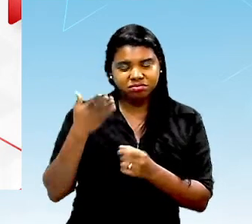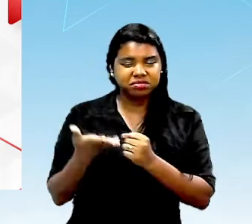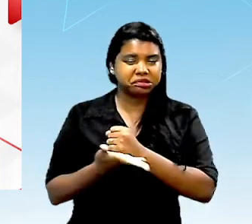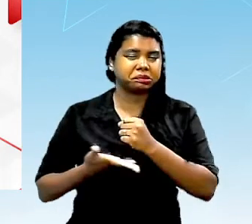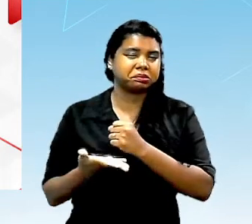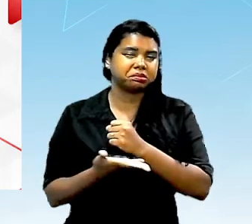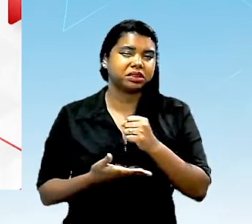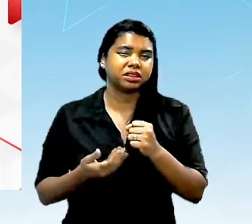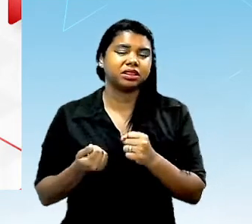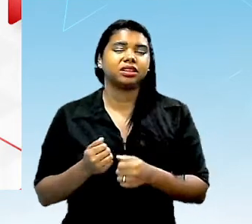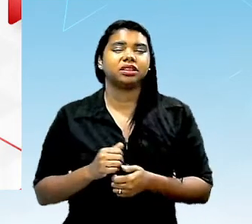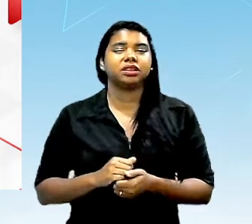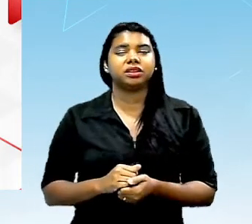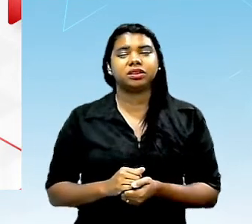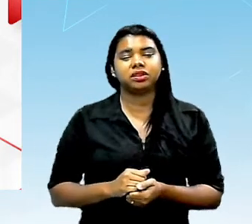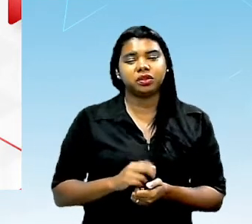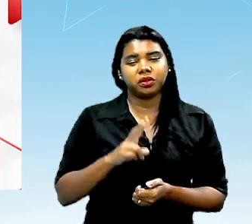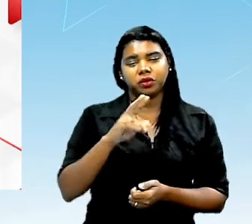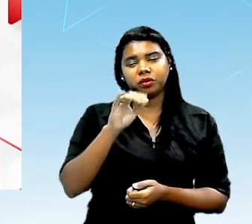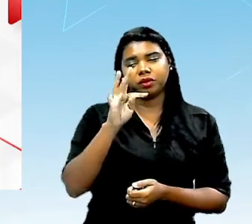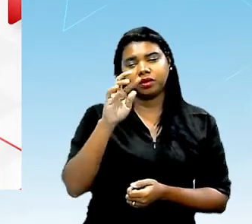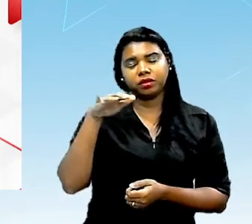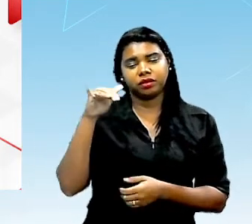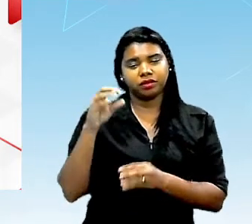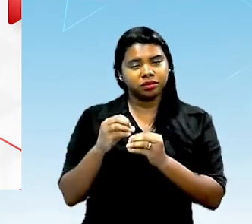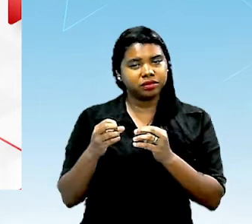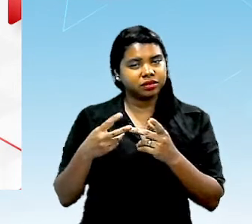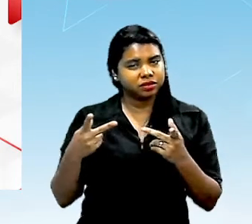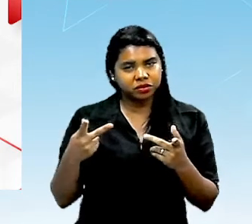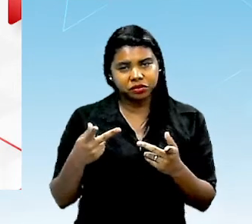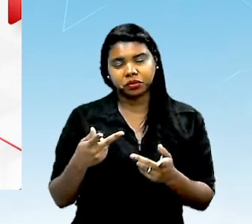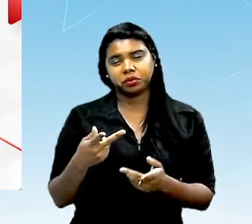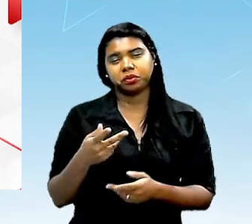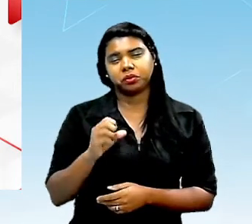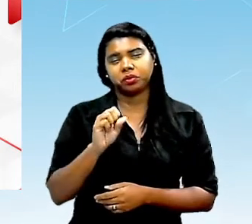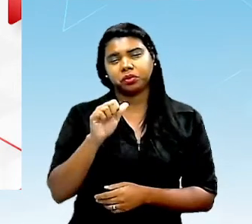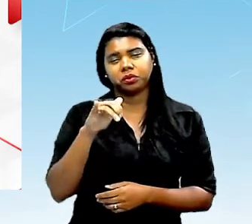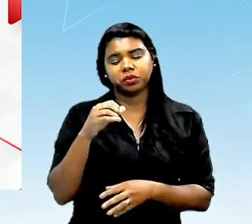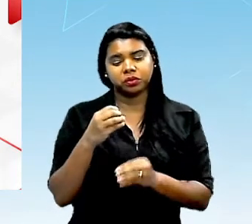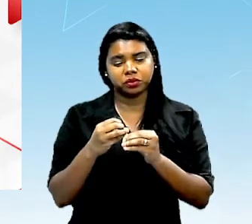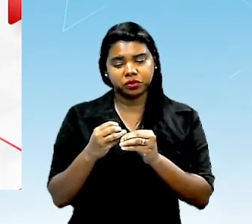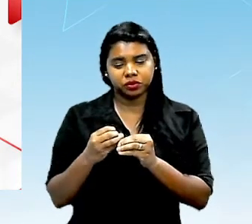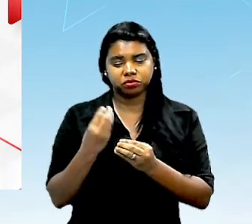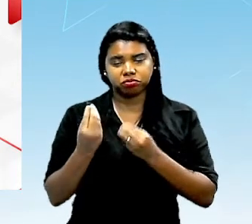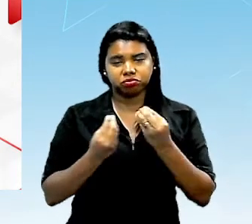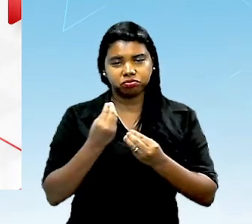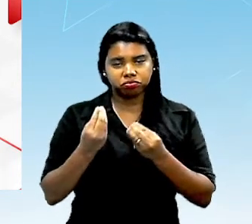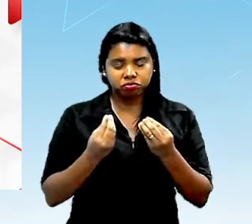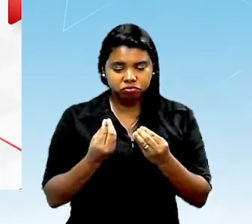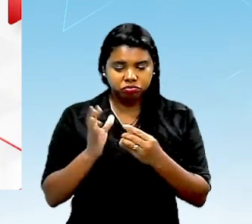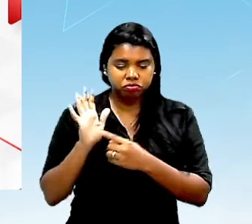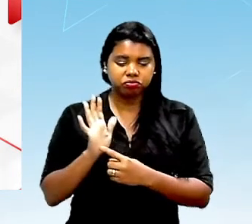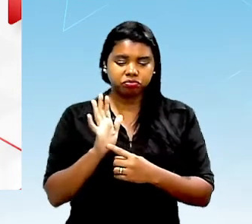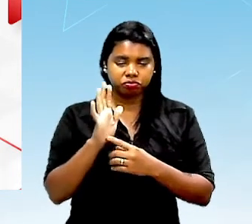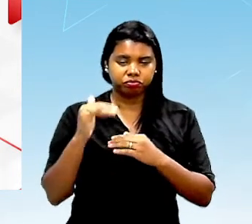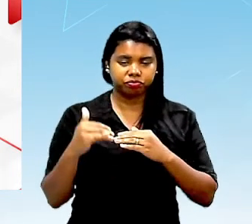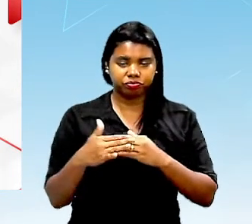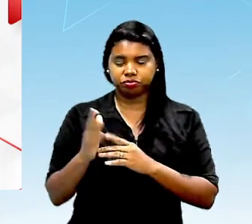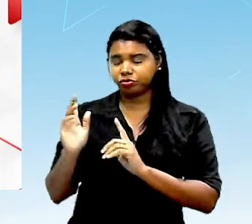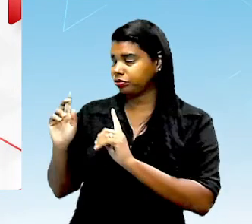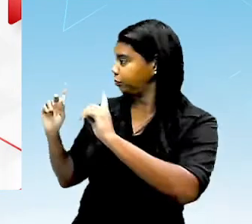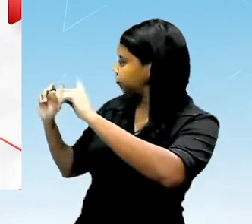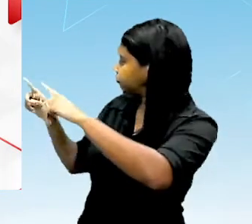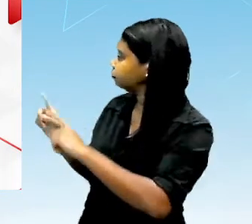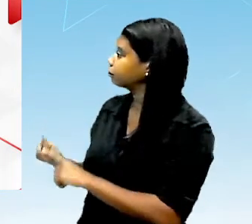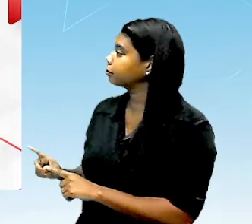aí vitaminas e sais minerais ou pelo menos de modo mais contundente, tá? então